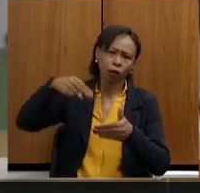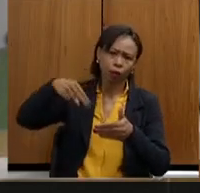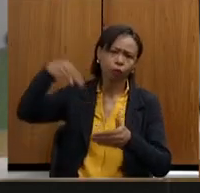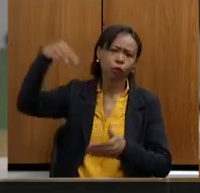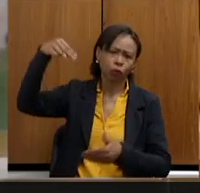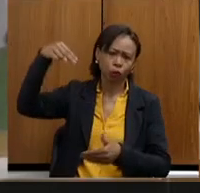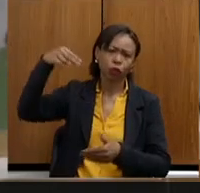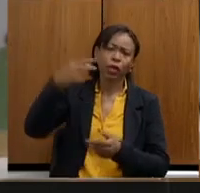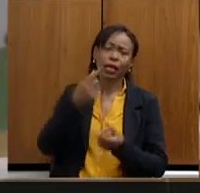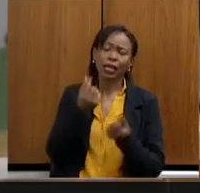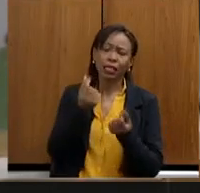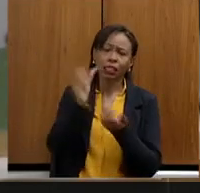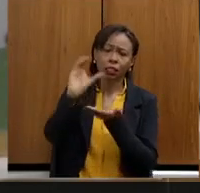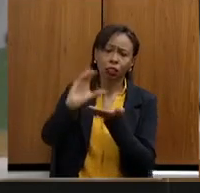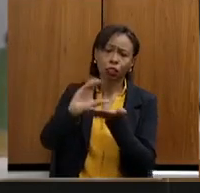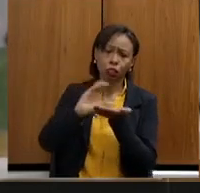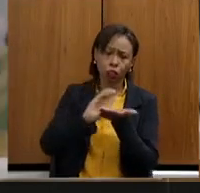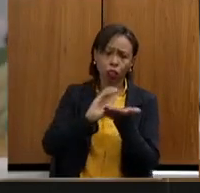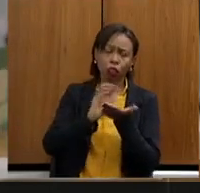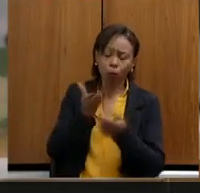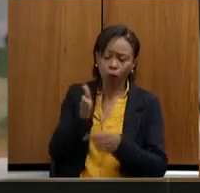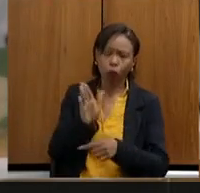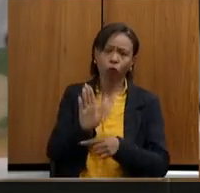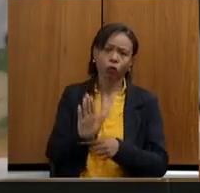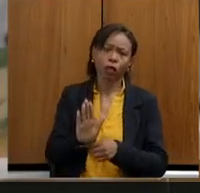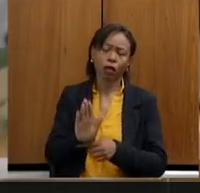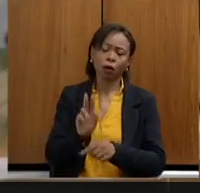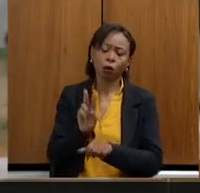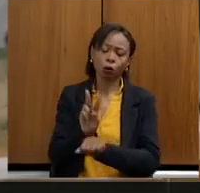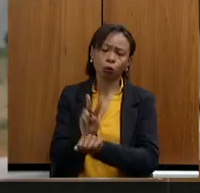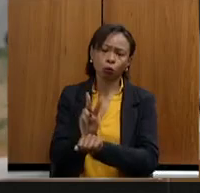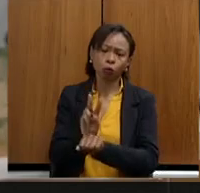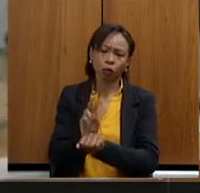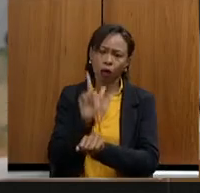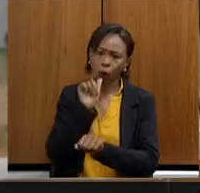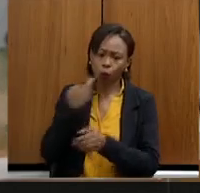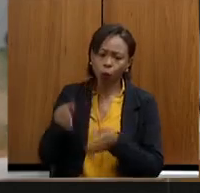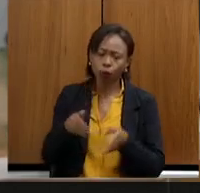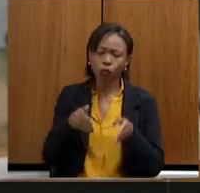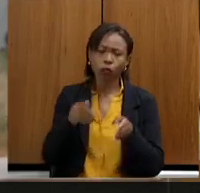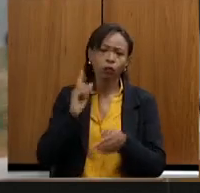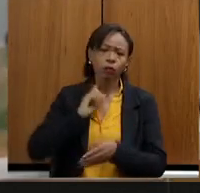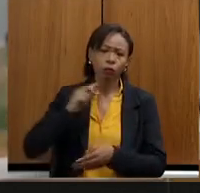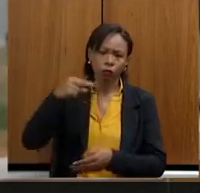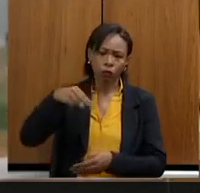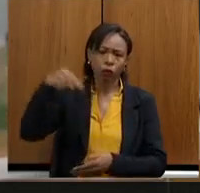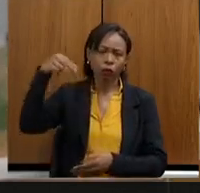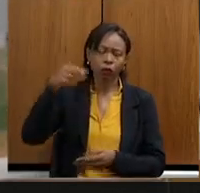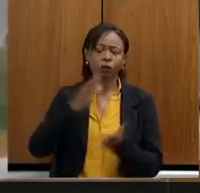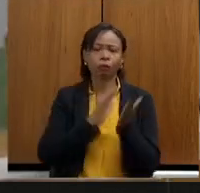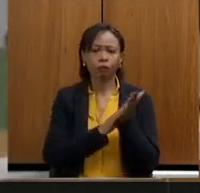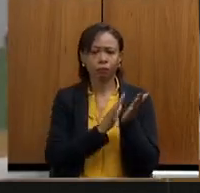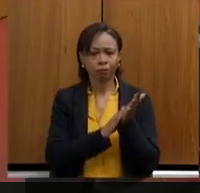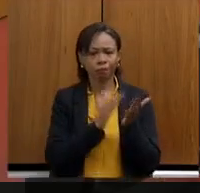exterior para a proteção das nascentes dos rios do Norte de Minas. Muito obrigado e parabéns pelo trabalho.